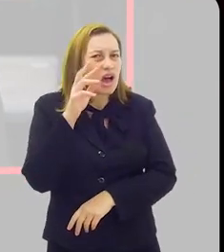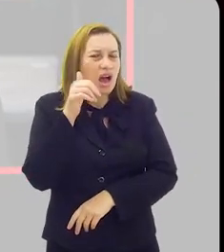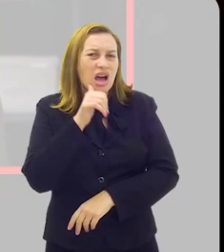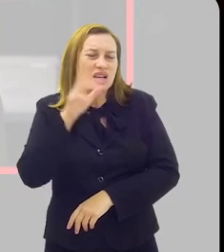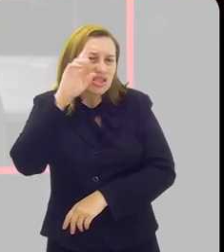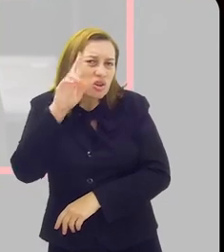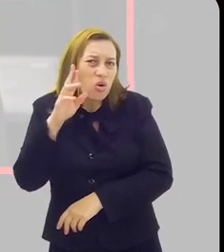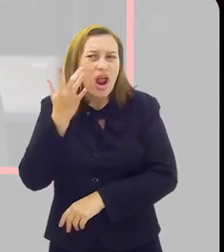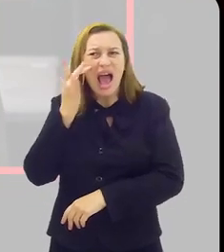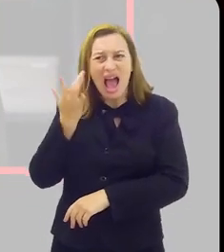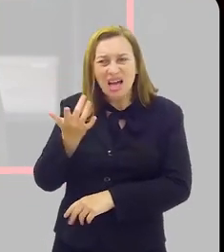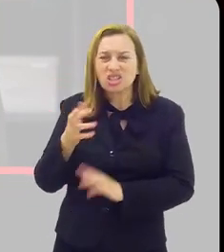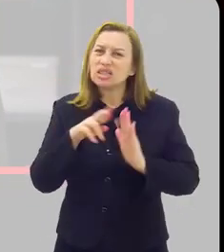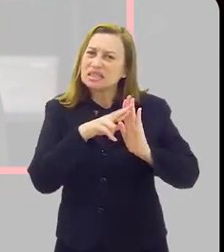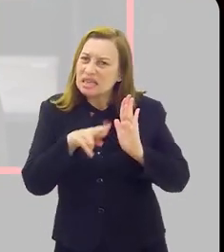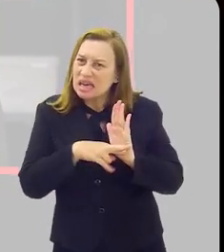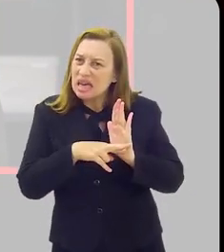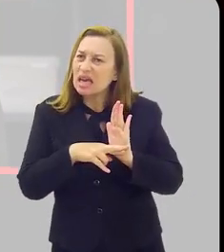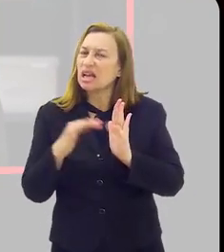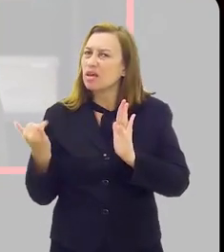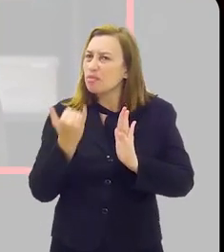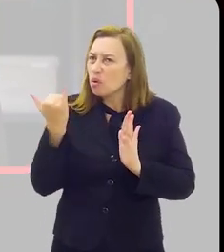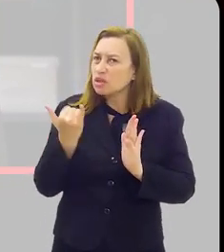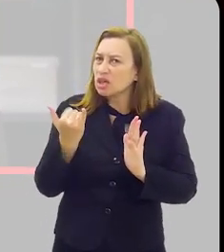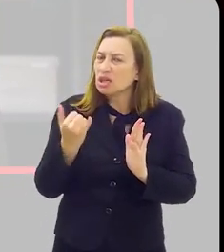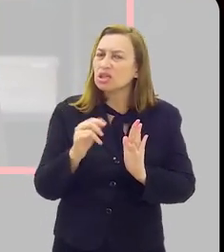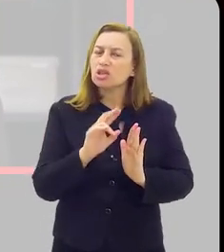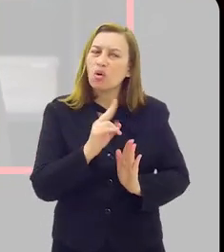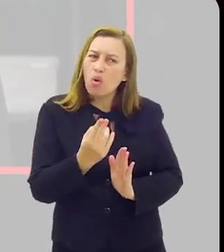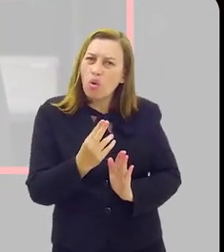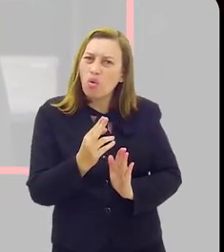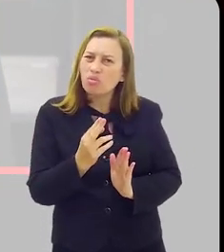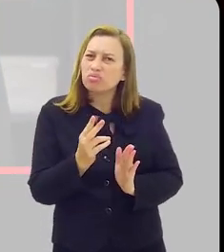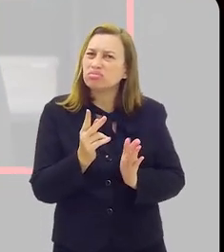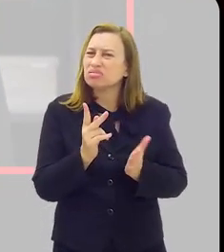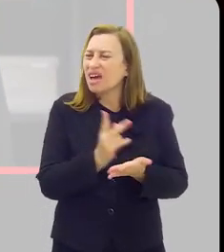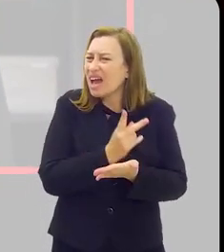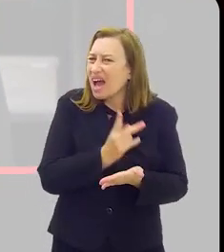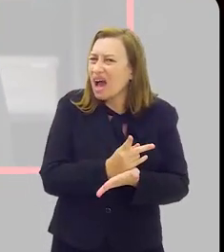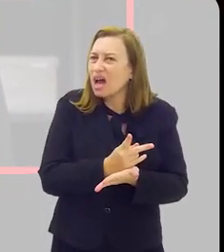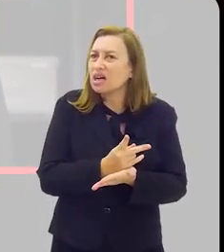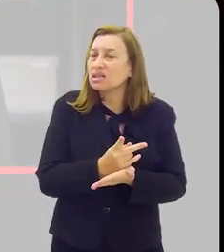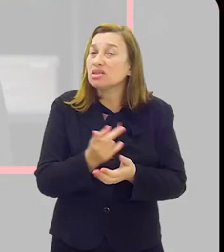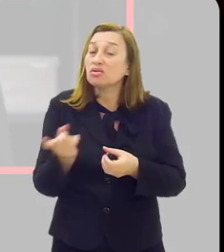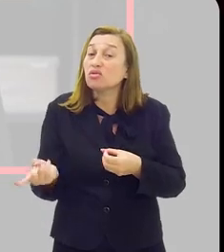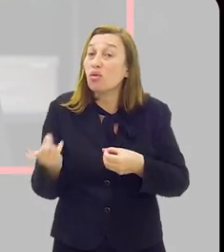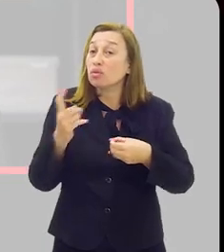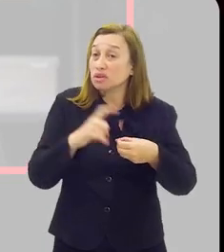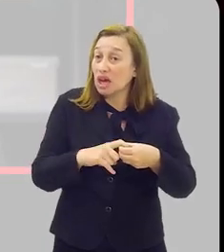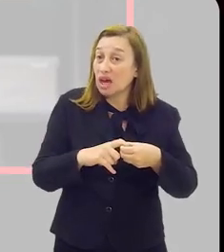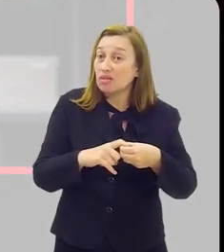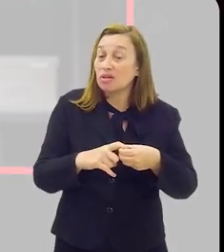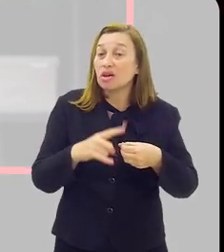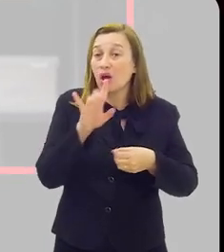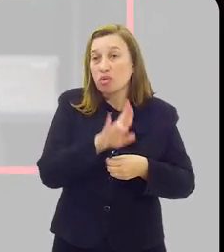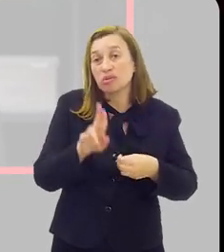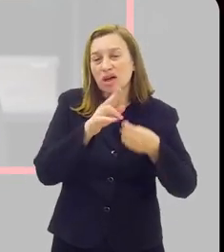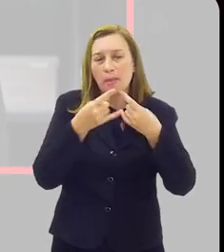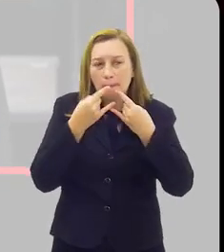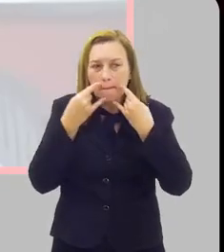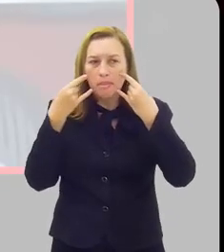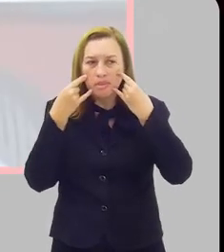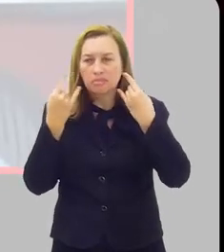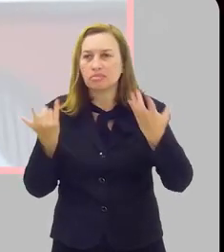medida, podemos estar subestimando o aumento de casos na cidade? Está na hora de voltarmos a usar máscara?